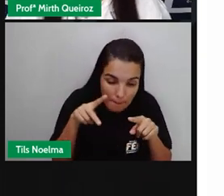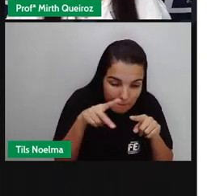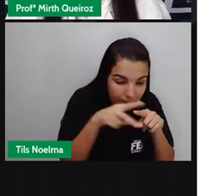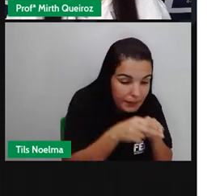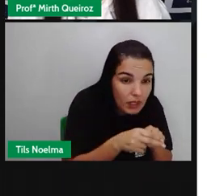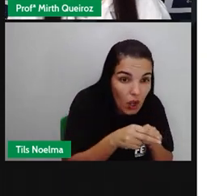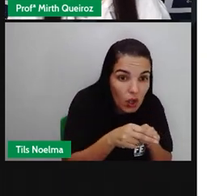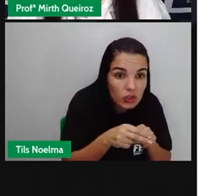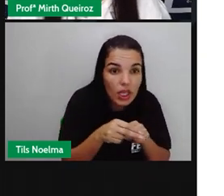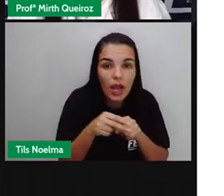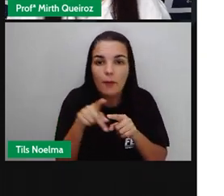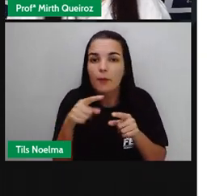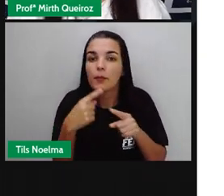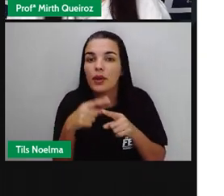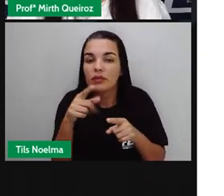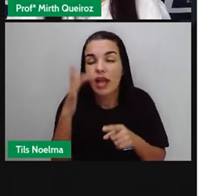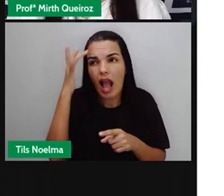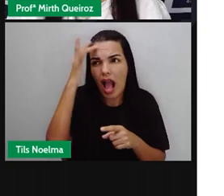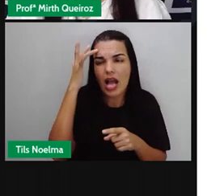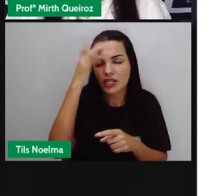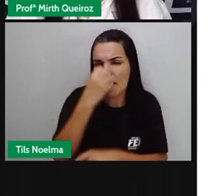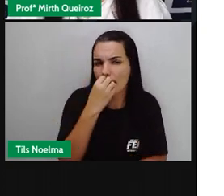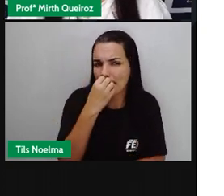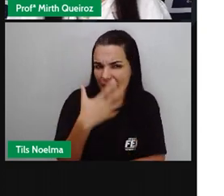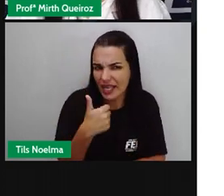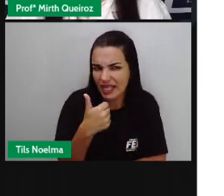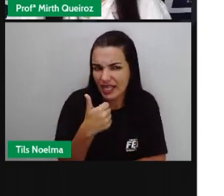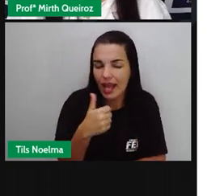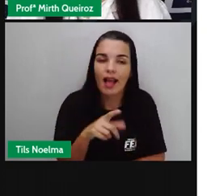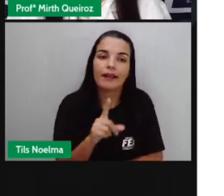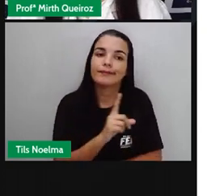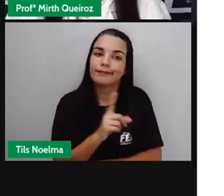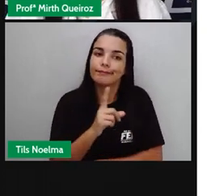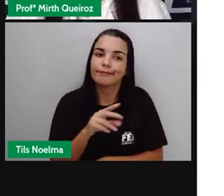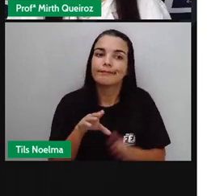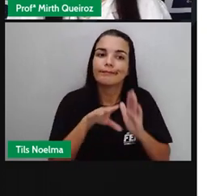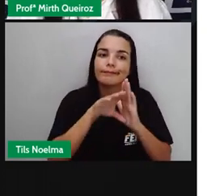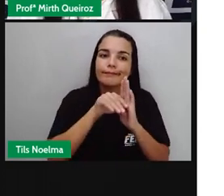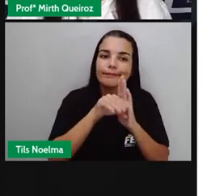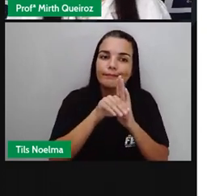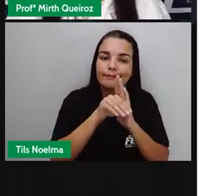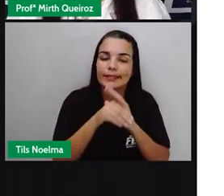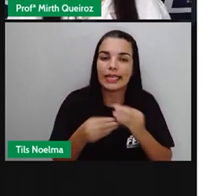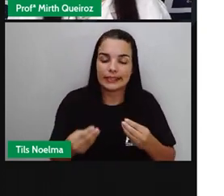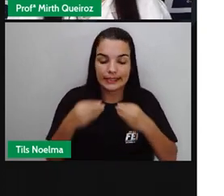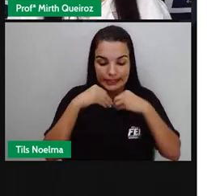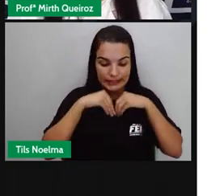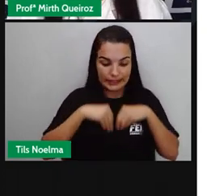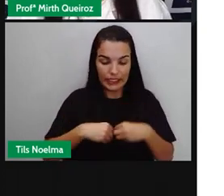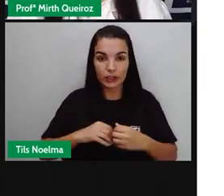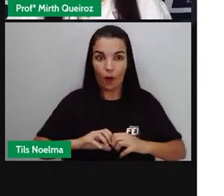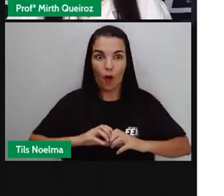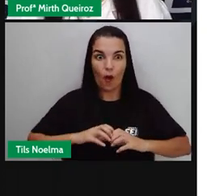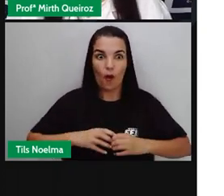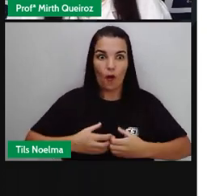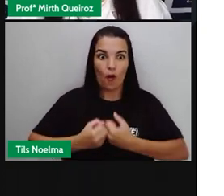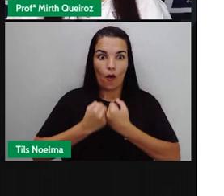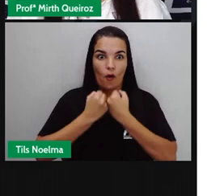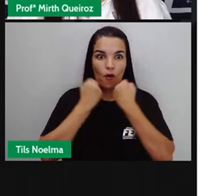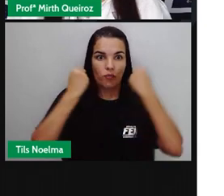tomar, só porque você acha que você já está curado, e essas bactérias, elas estão ganhando resistência,